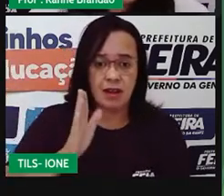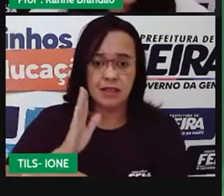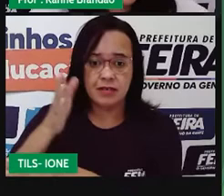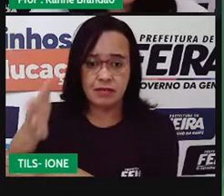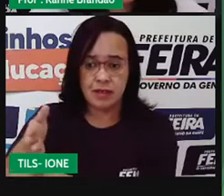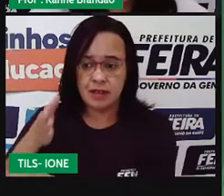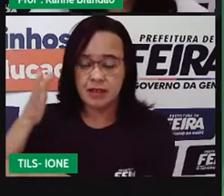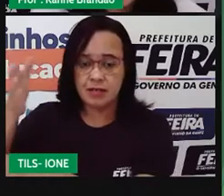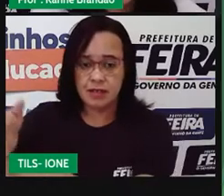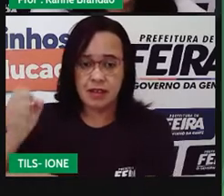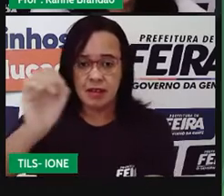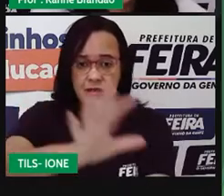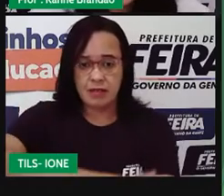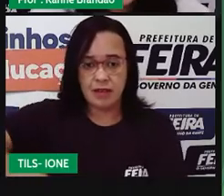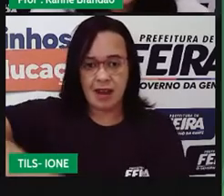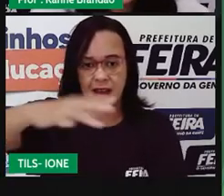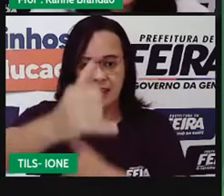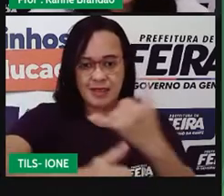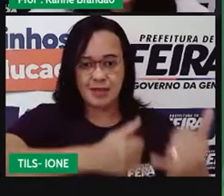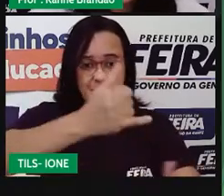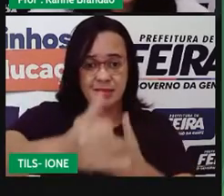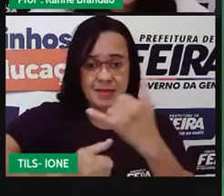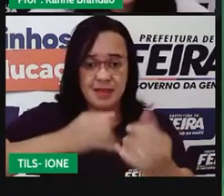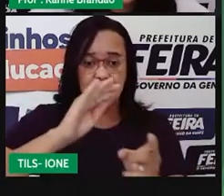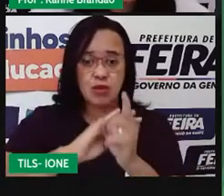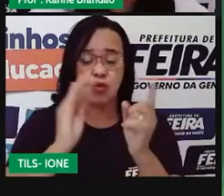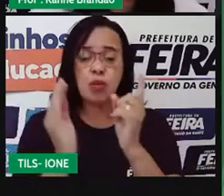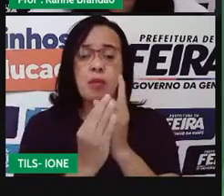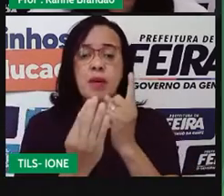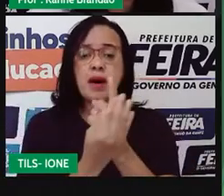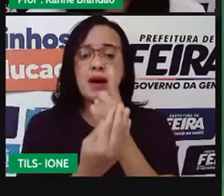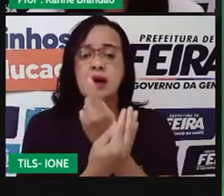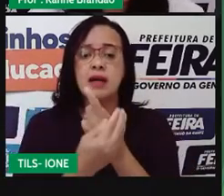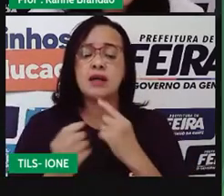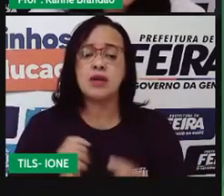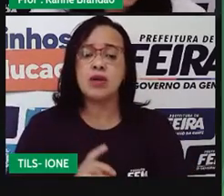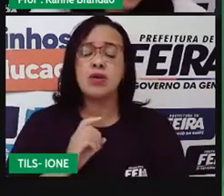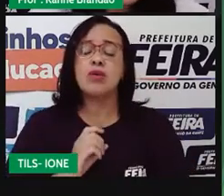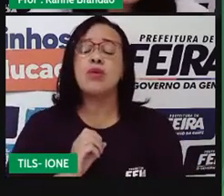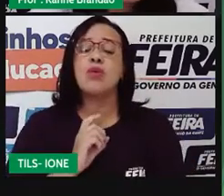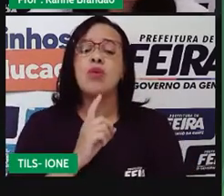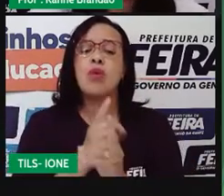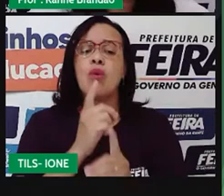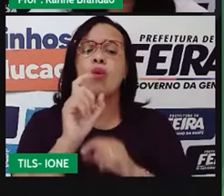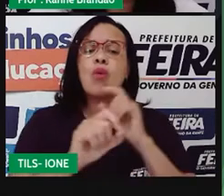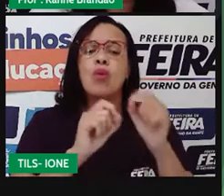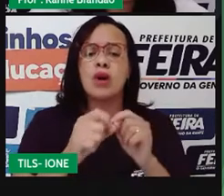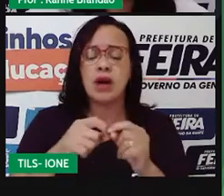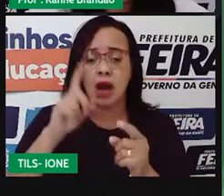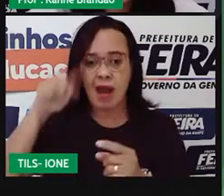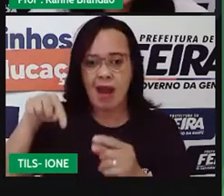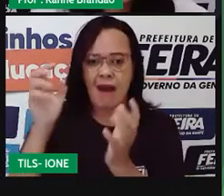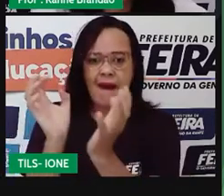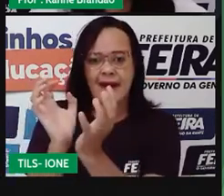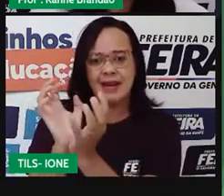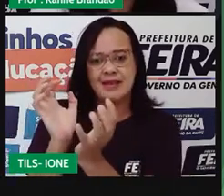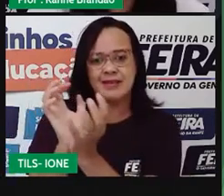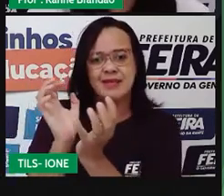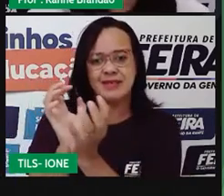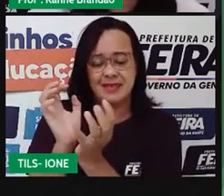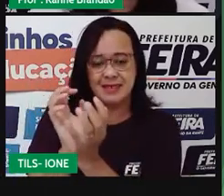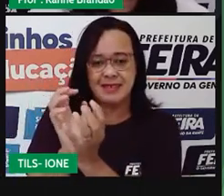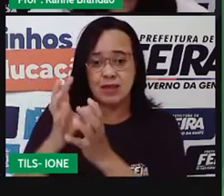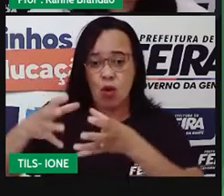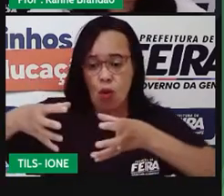chega na pracinha do nosso bairro, o que acontece nessa praça? Ela forma uma comunidade. Porque, normalmente, ali tem uma árvore,